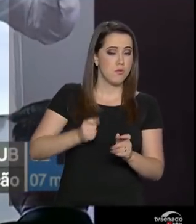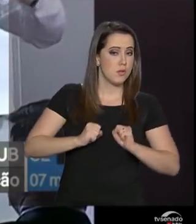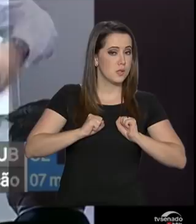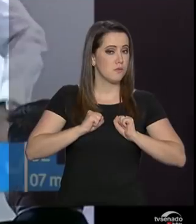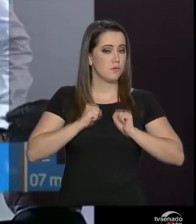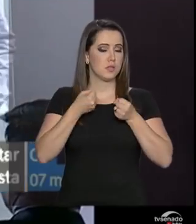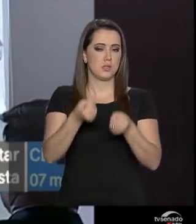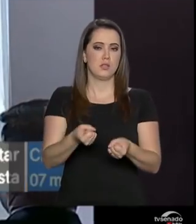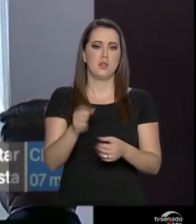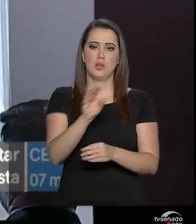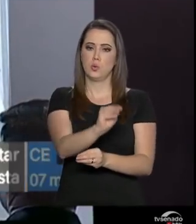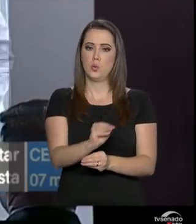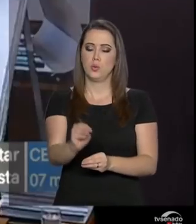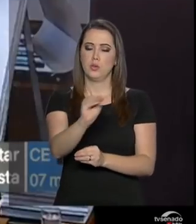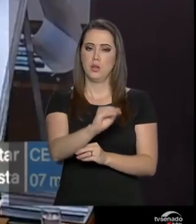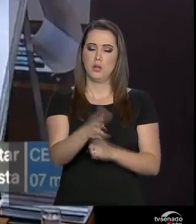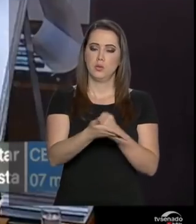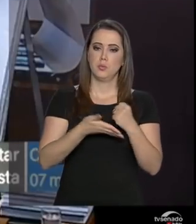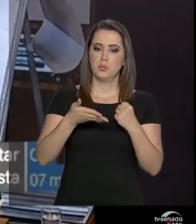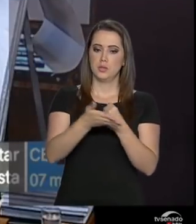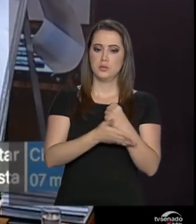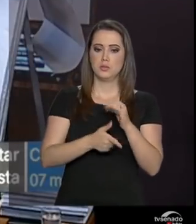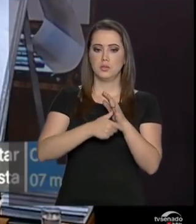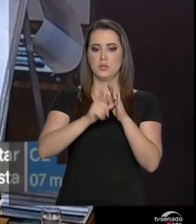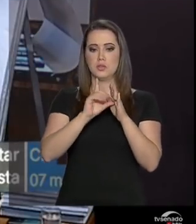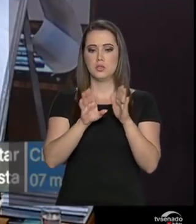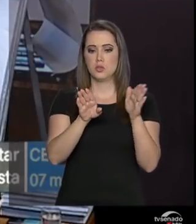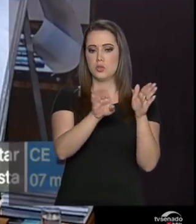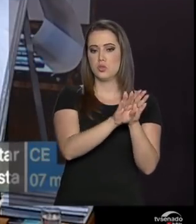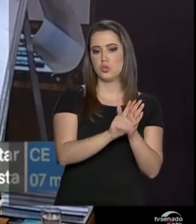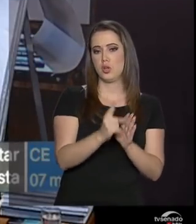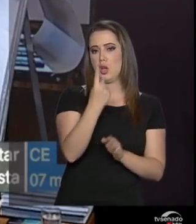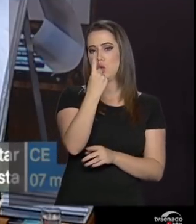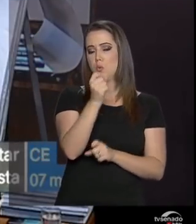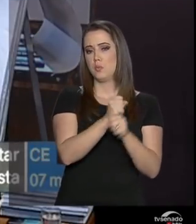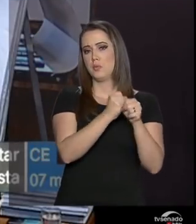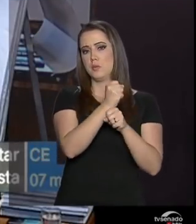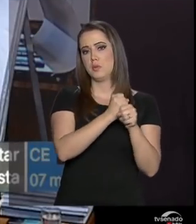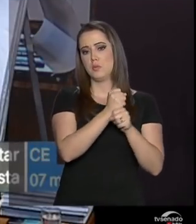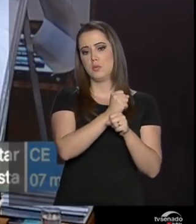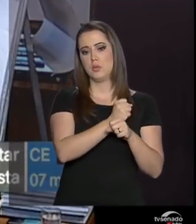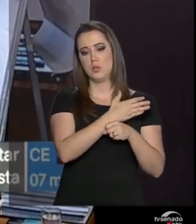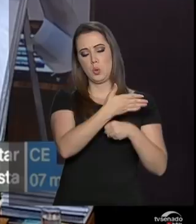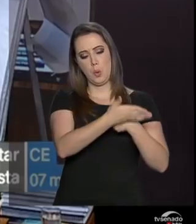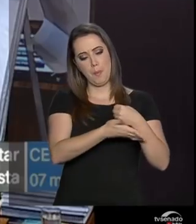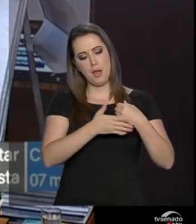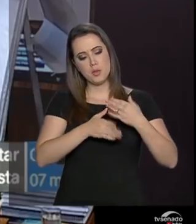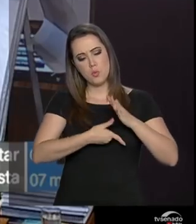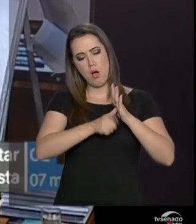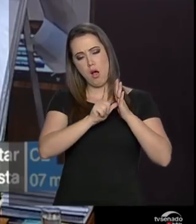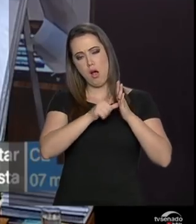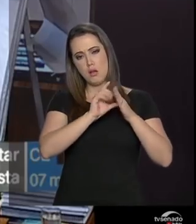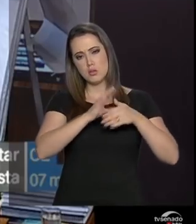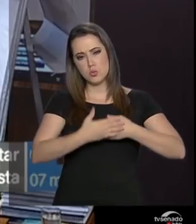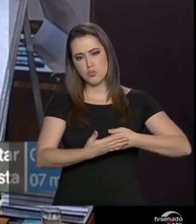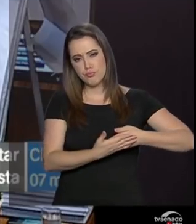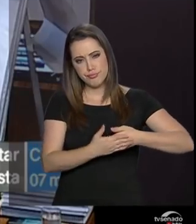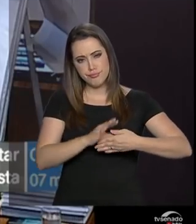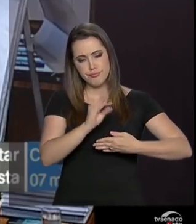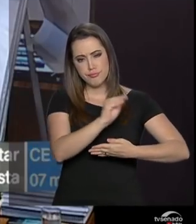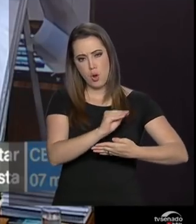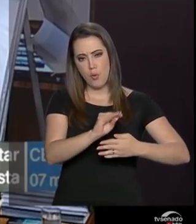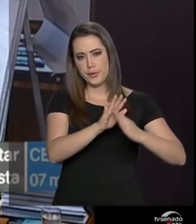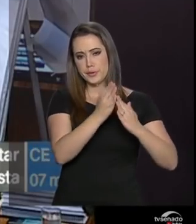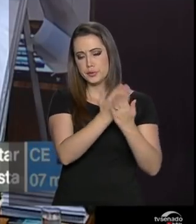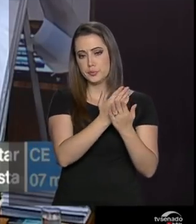esforçaram muito em atender. É antes de chegar no primeiro aninho. Quando a gente chega ao primeiro